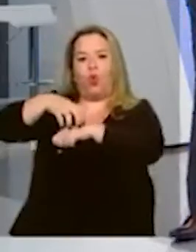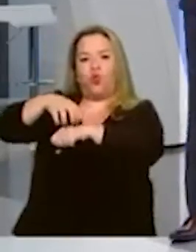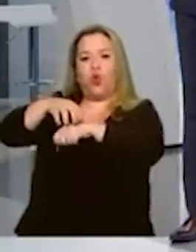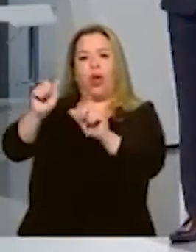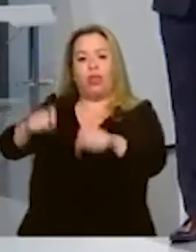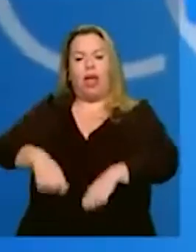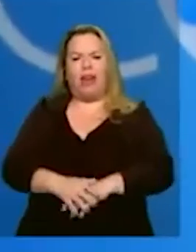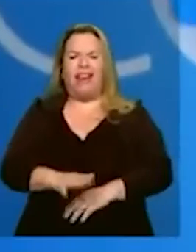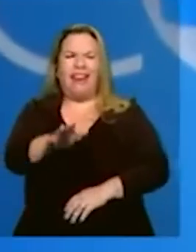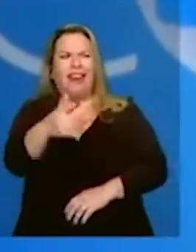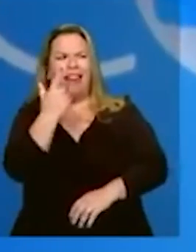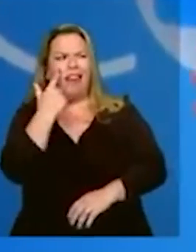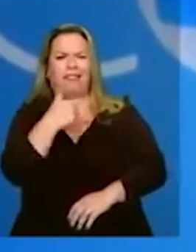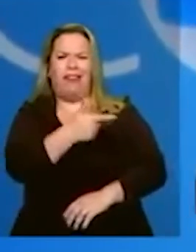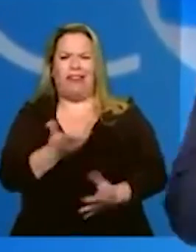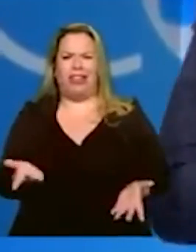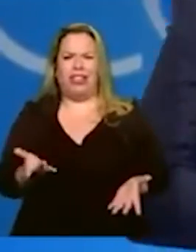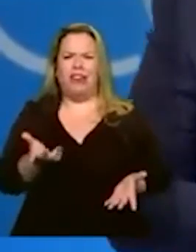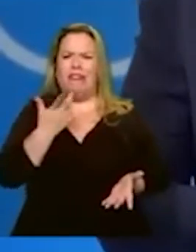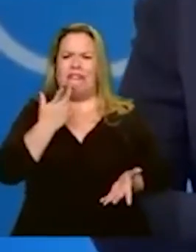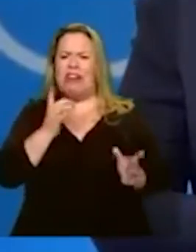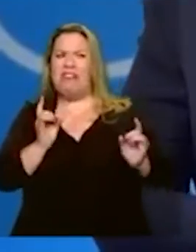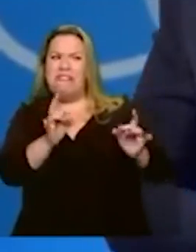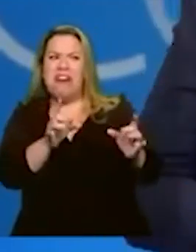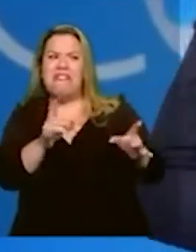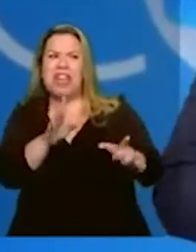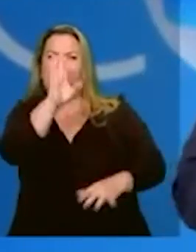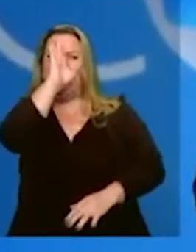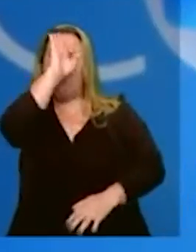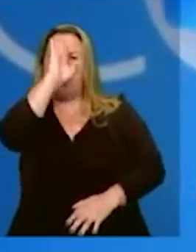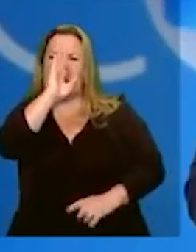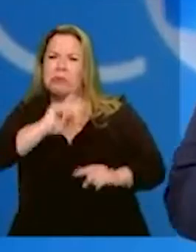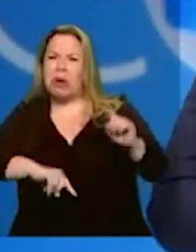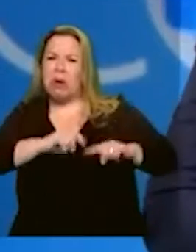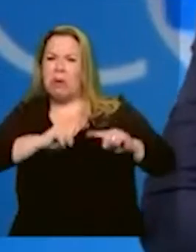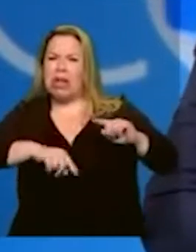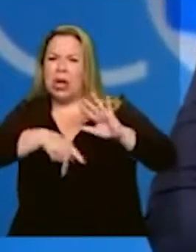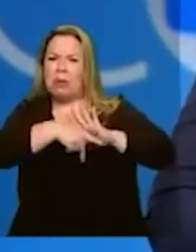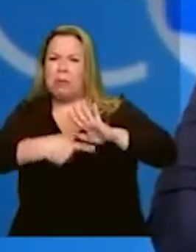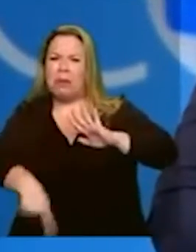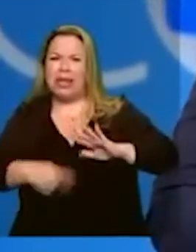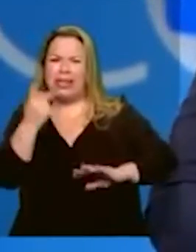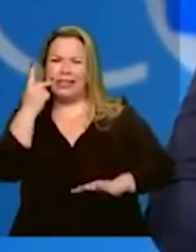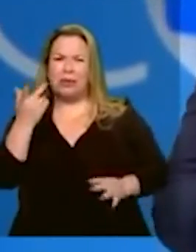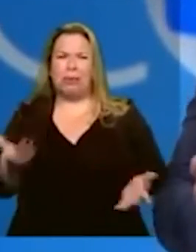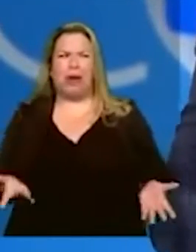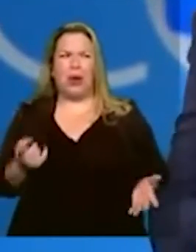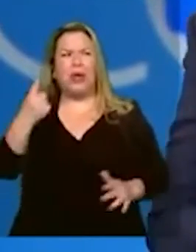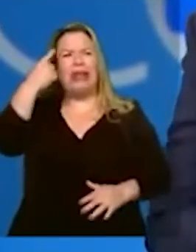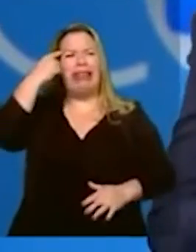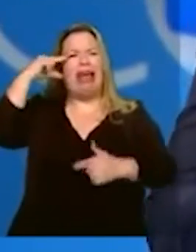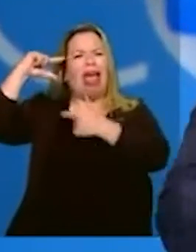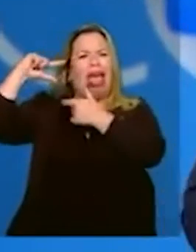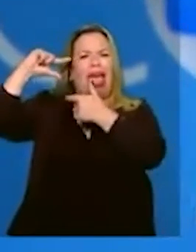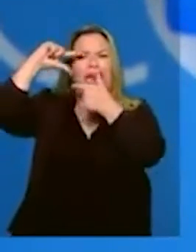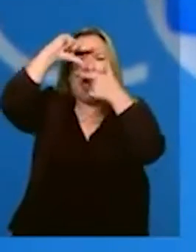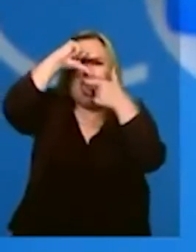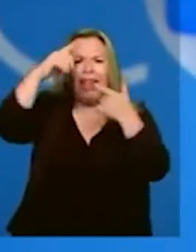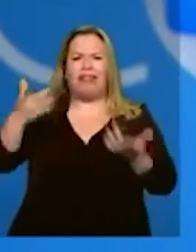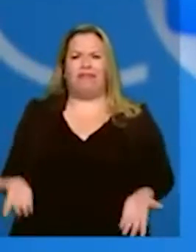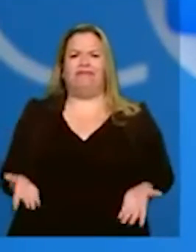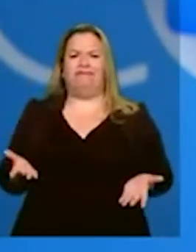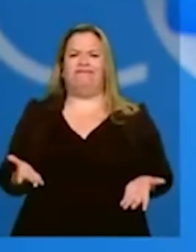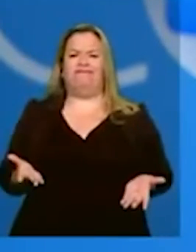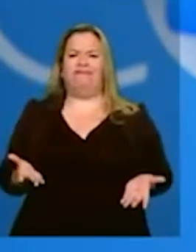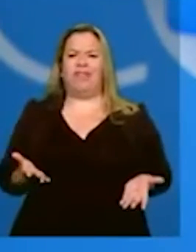ah, você vai vender o principal patrimônio de São Paulo. Que ideia antiquada. Imagina se a gente não tivesse